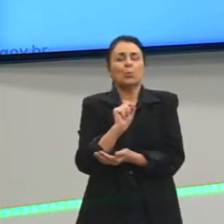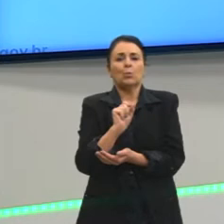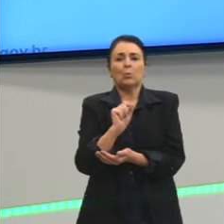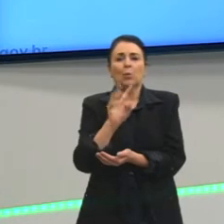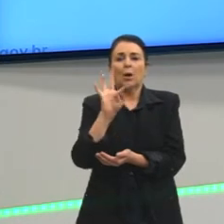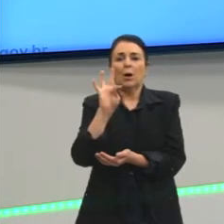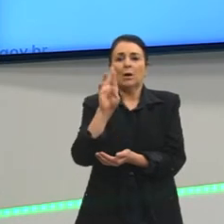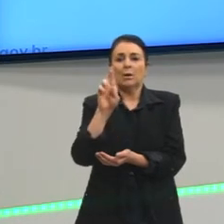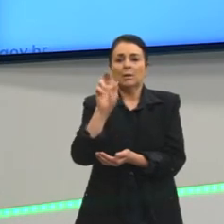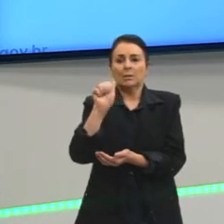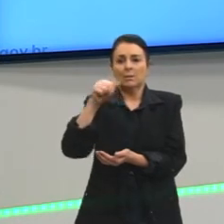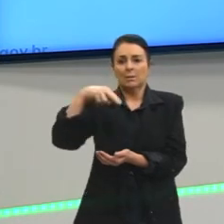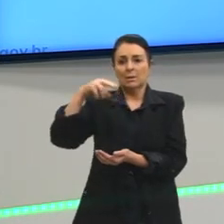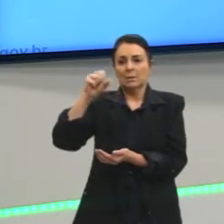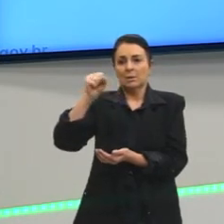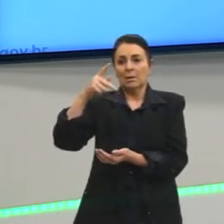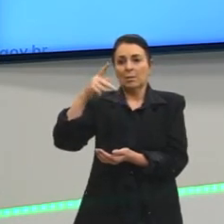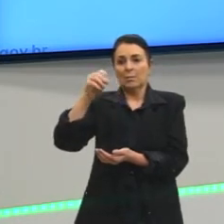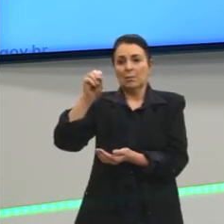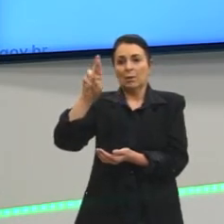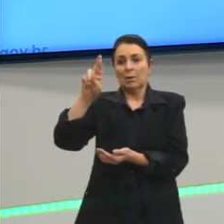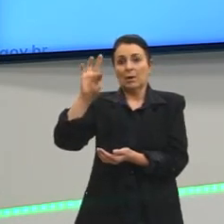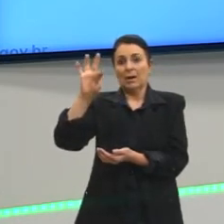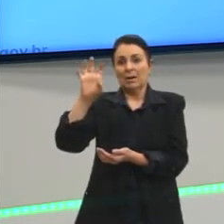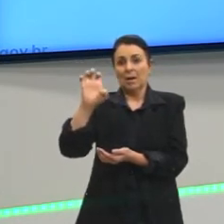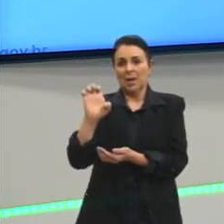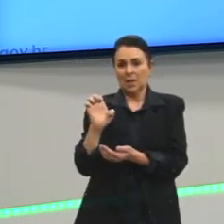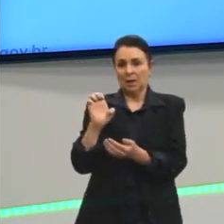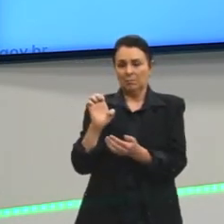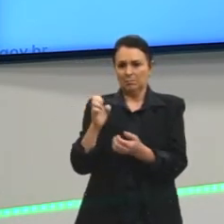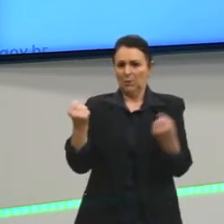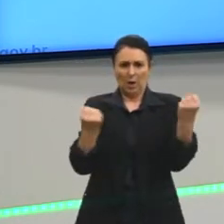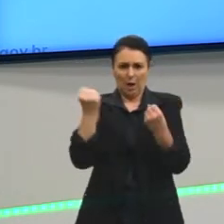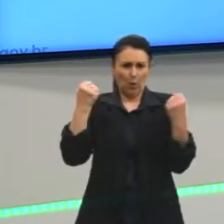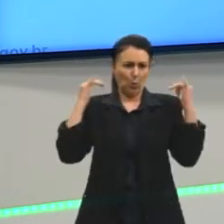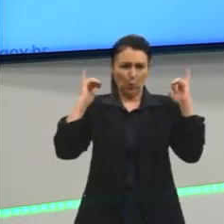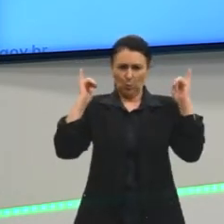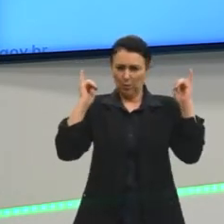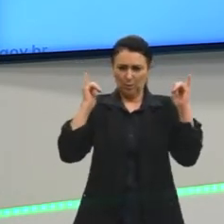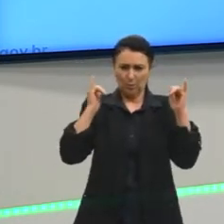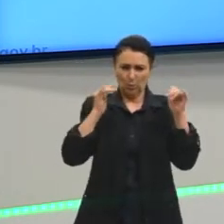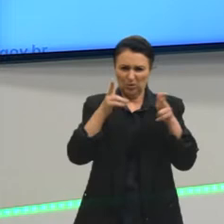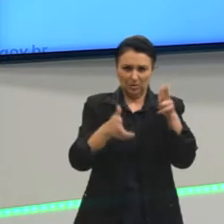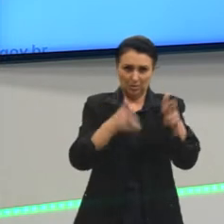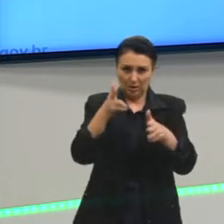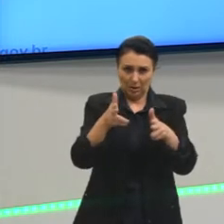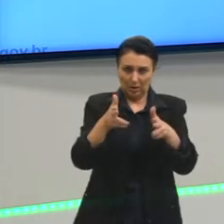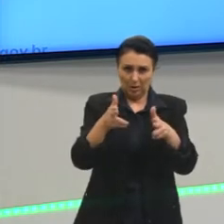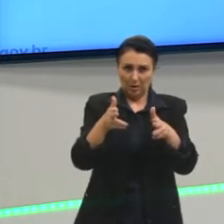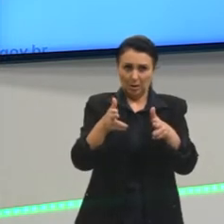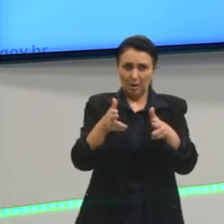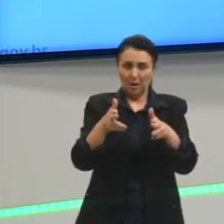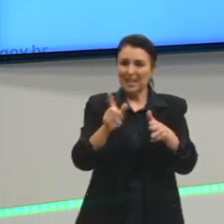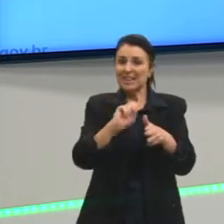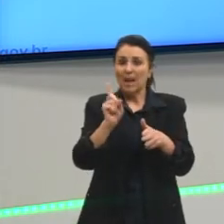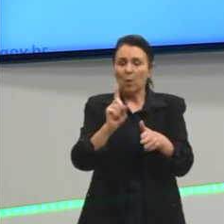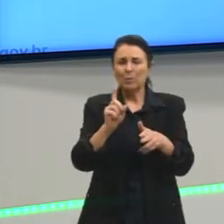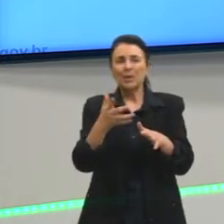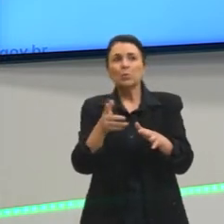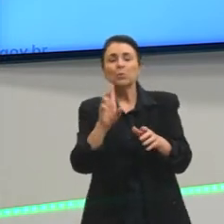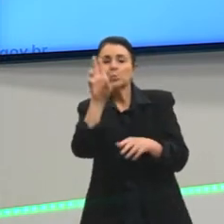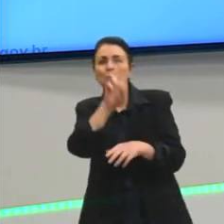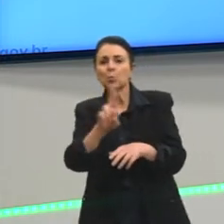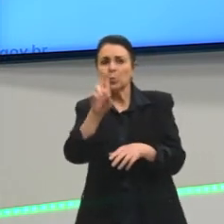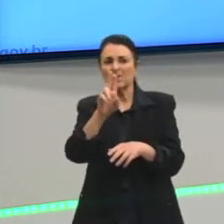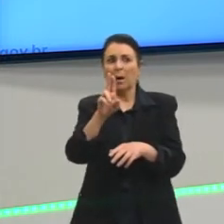Coloca sempre em torno de, aproximadamente, por volta de, então não